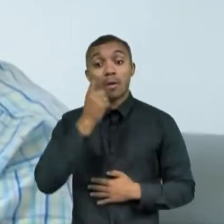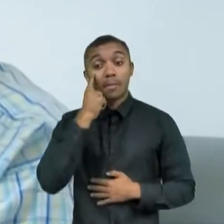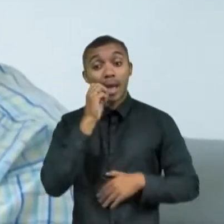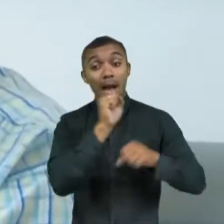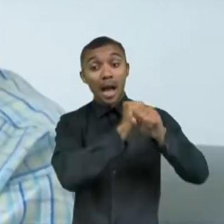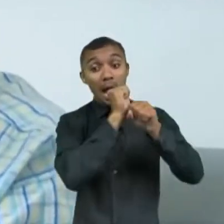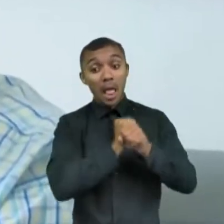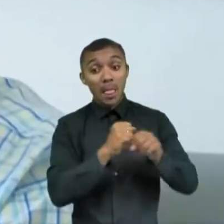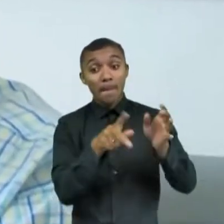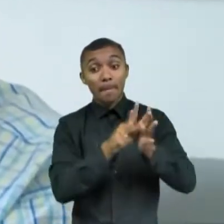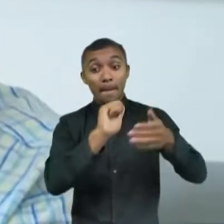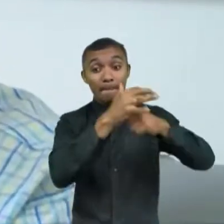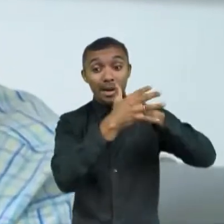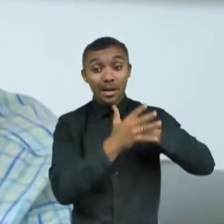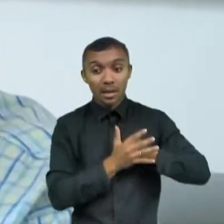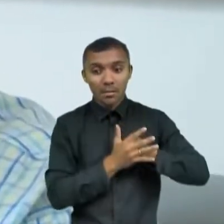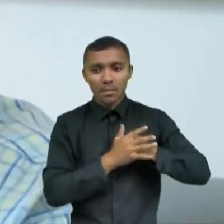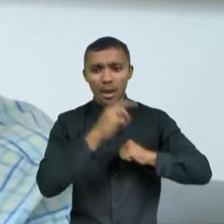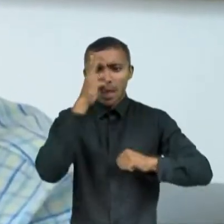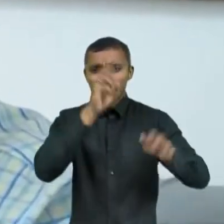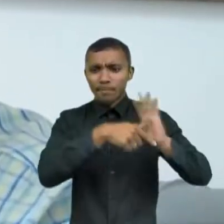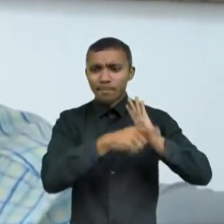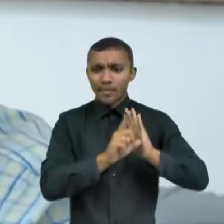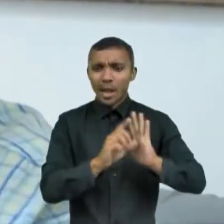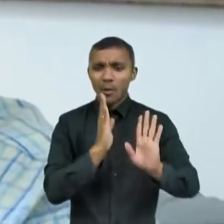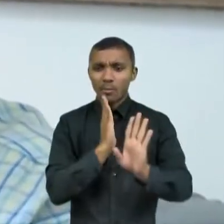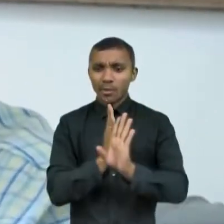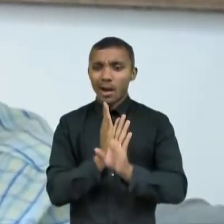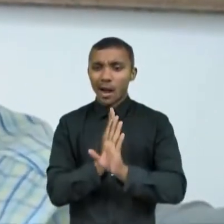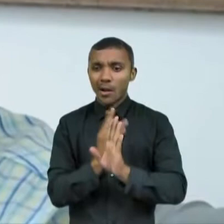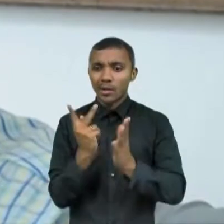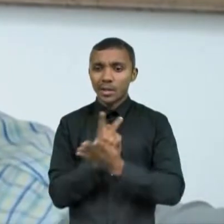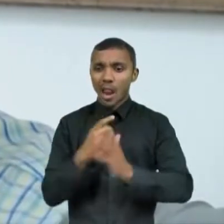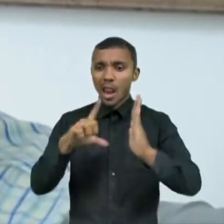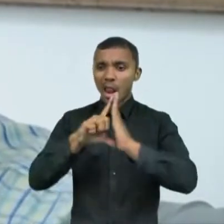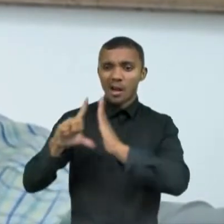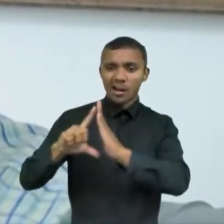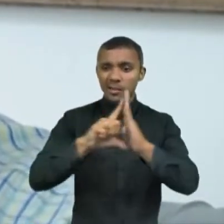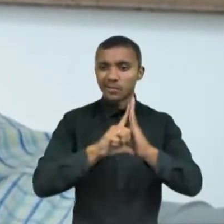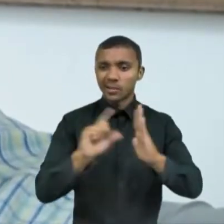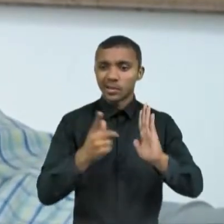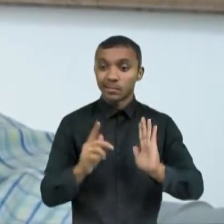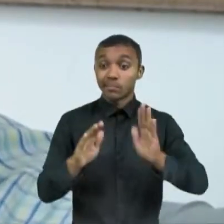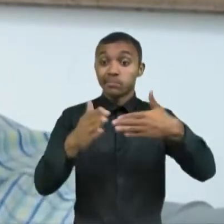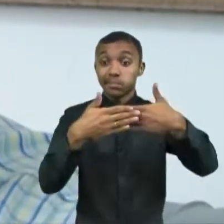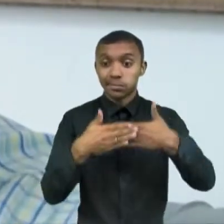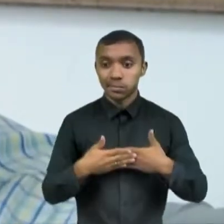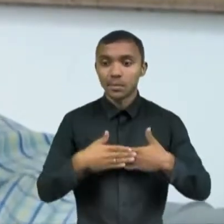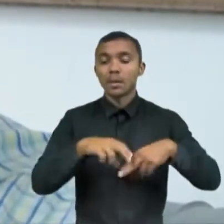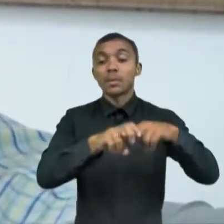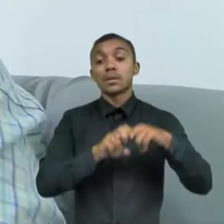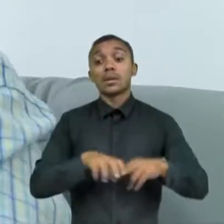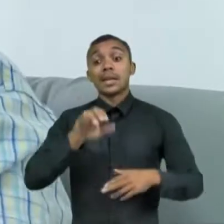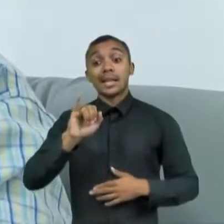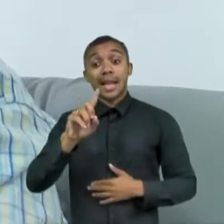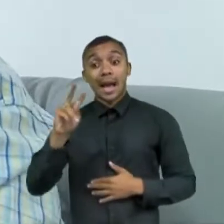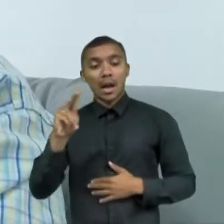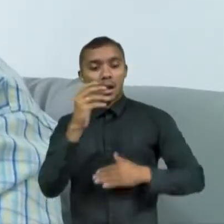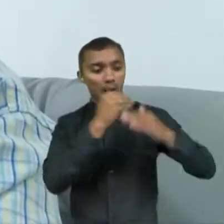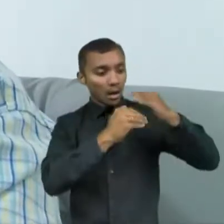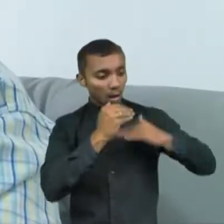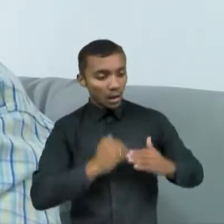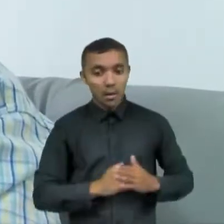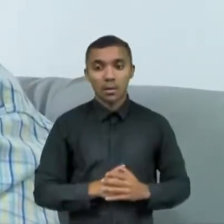pandemia, nos quais grande parte do comércio precisou ficar fechado, contribuiu para o recuo do IDH no país. Muito